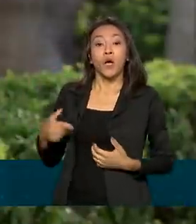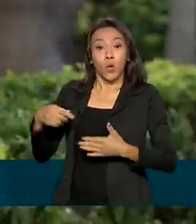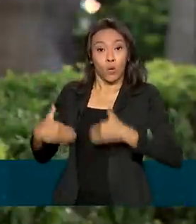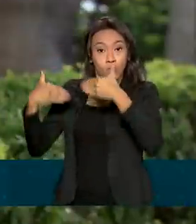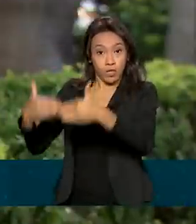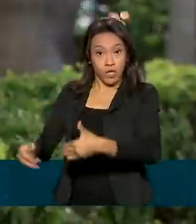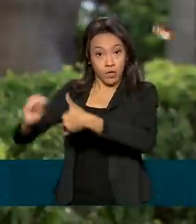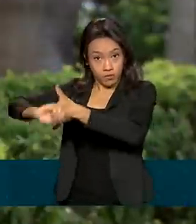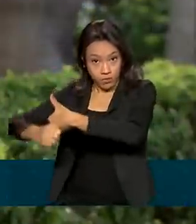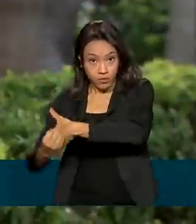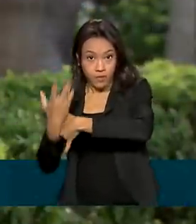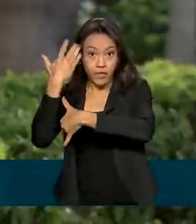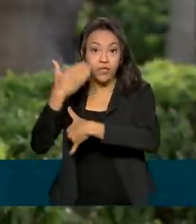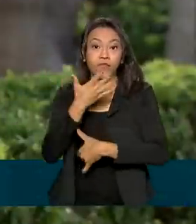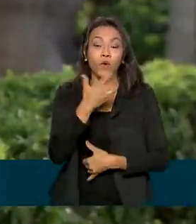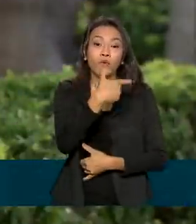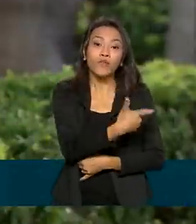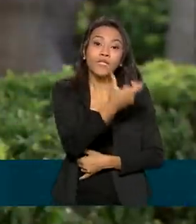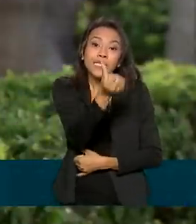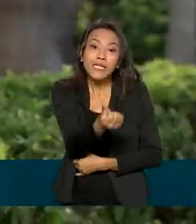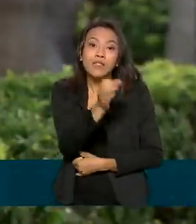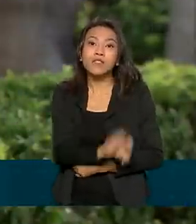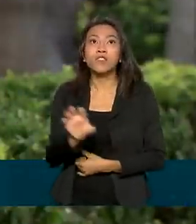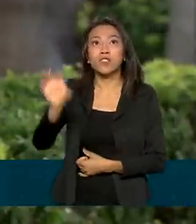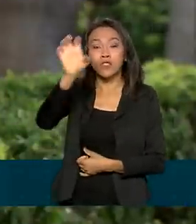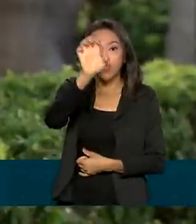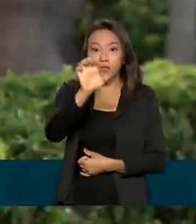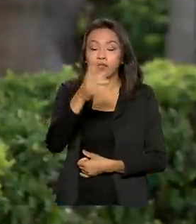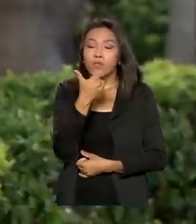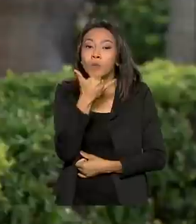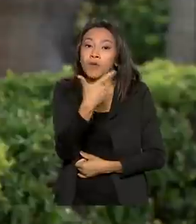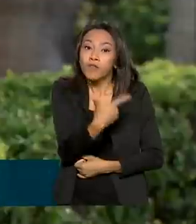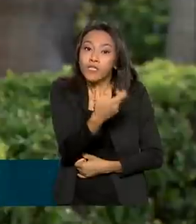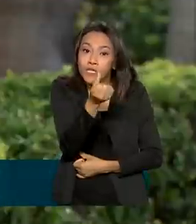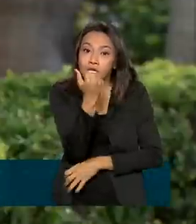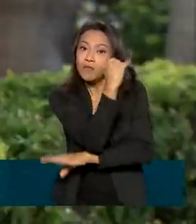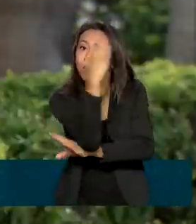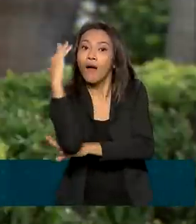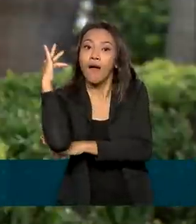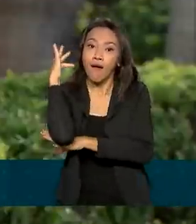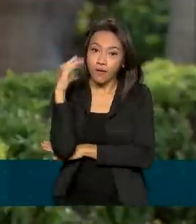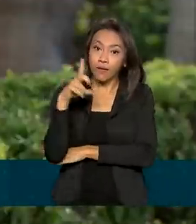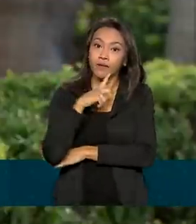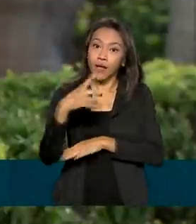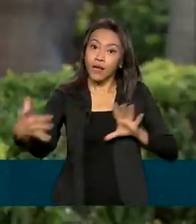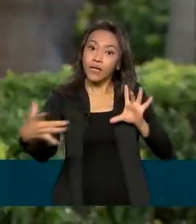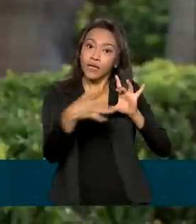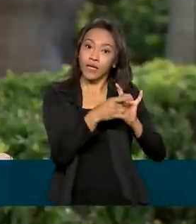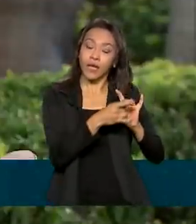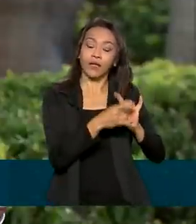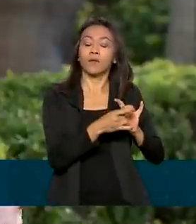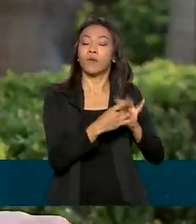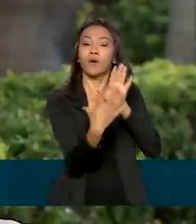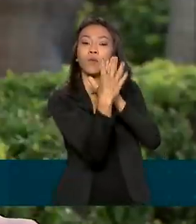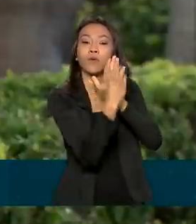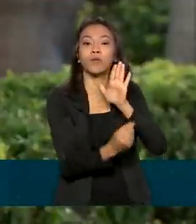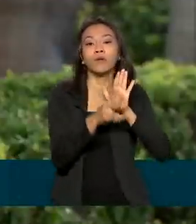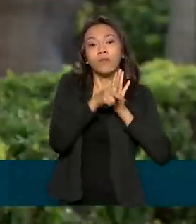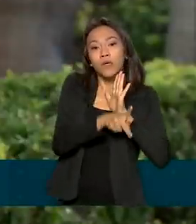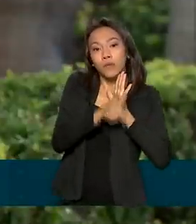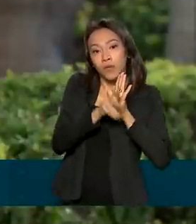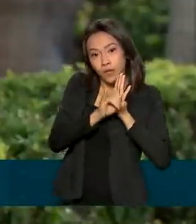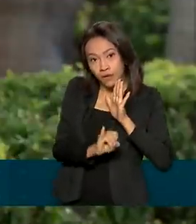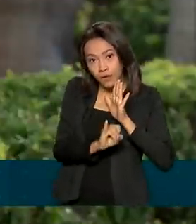parques nacionais estão qualificados no âmbito do PPI, o programa de parcerias de investimentos do Ministério da Economia,